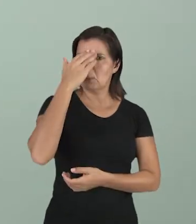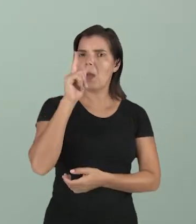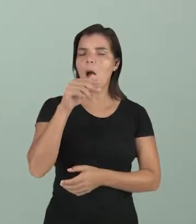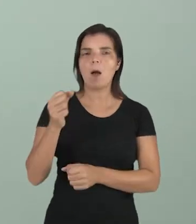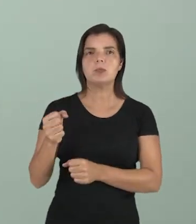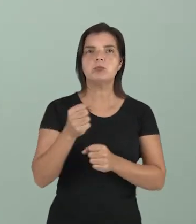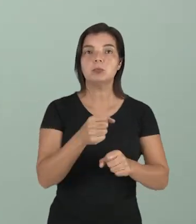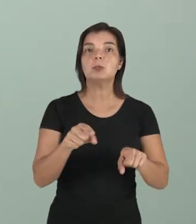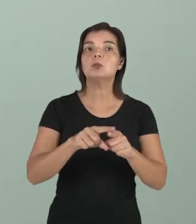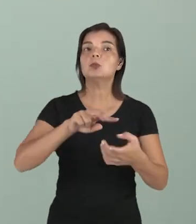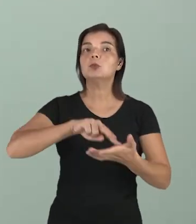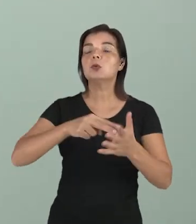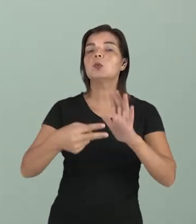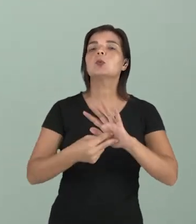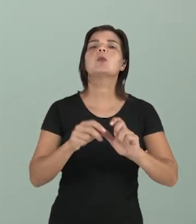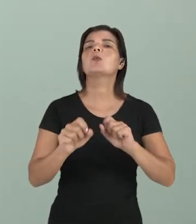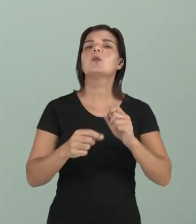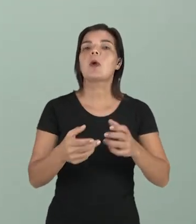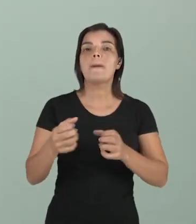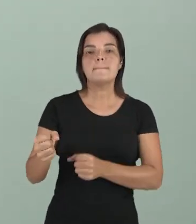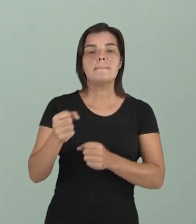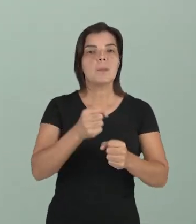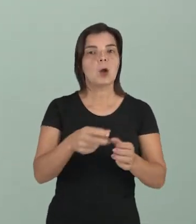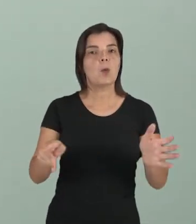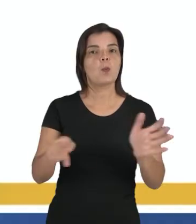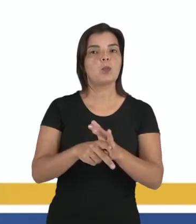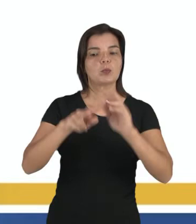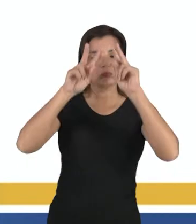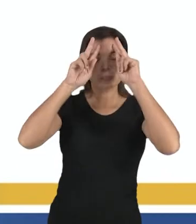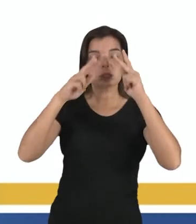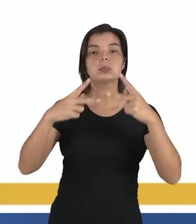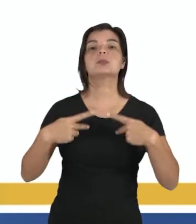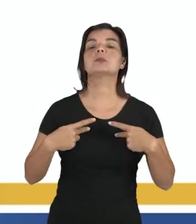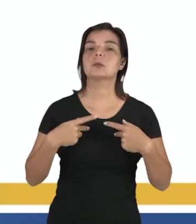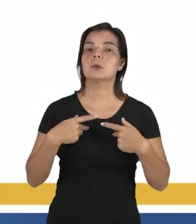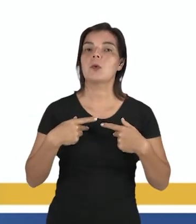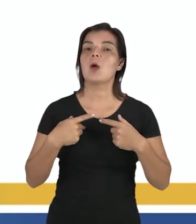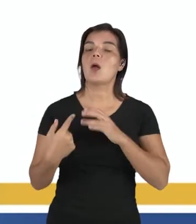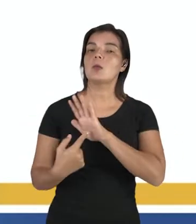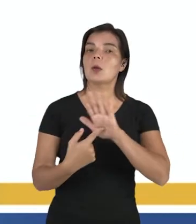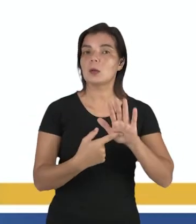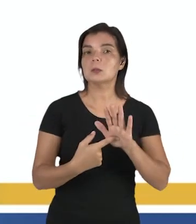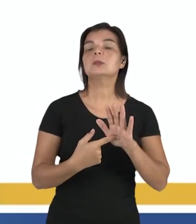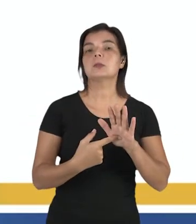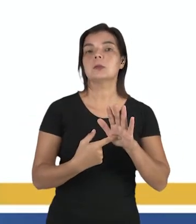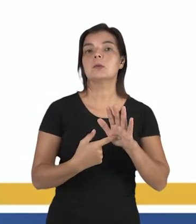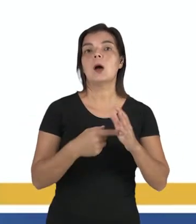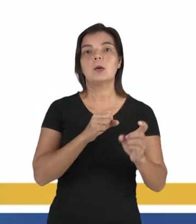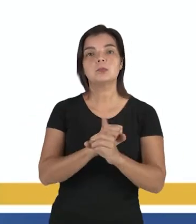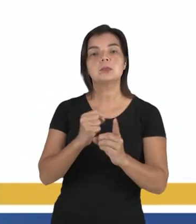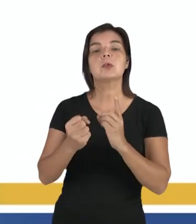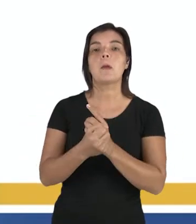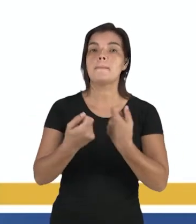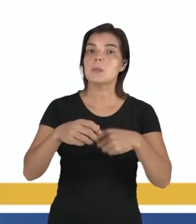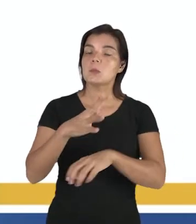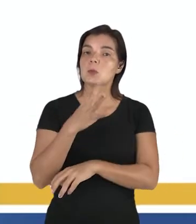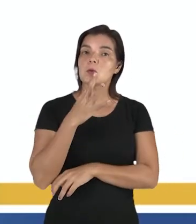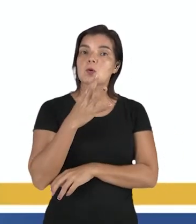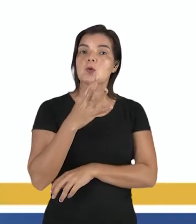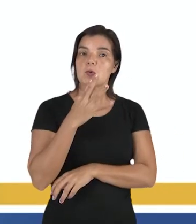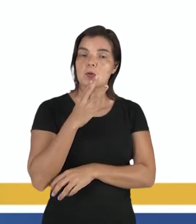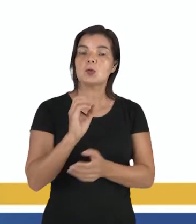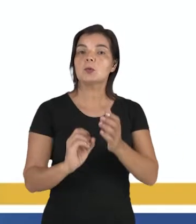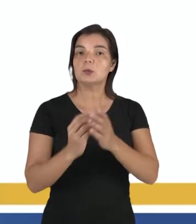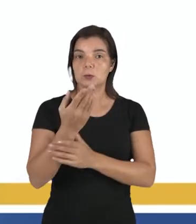subjacente a isso, é o poder do próprio ser humano, em relação à natureza, então eu devo conhecer a